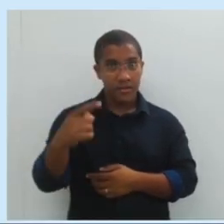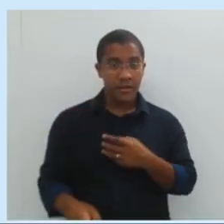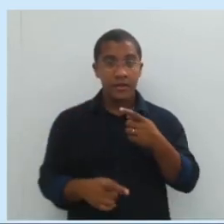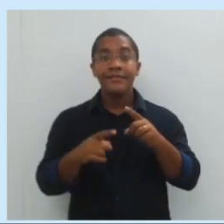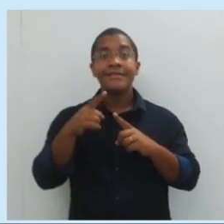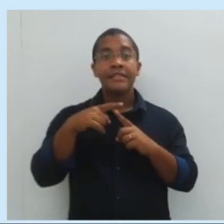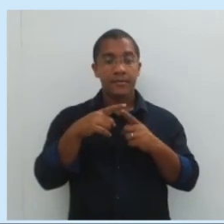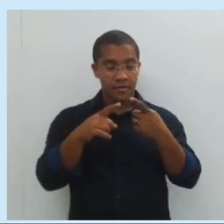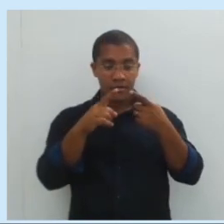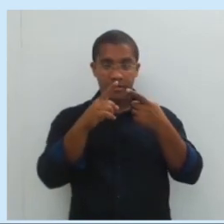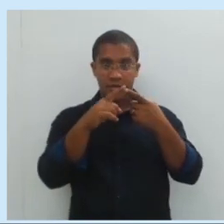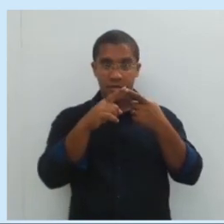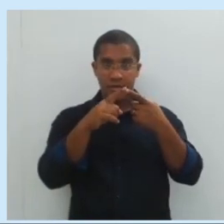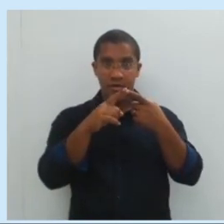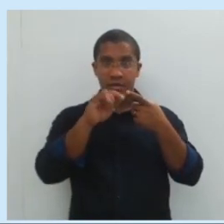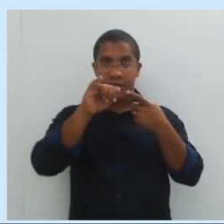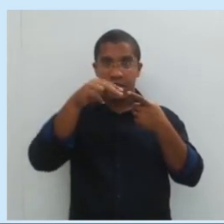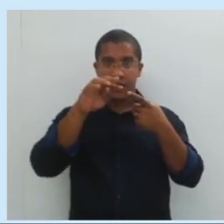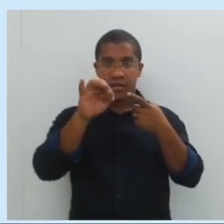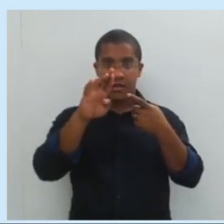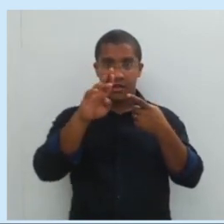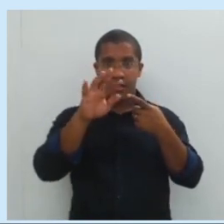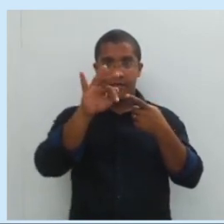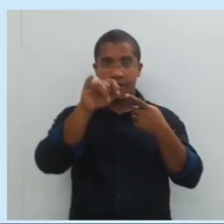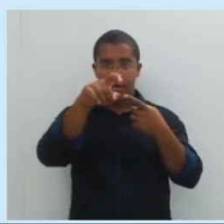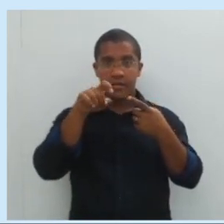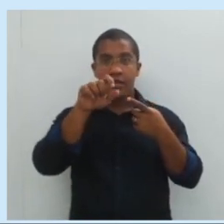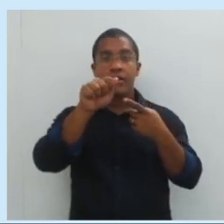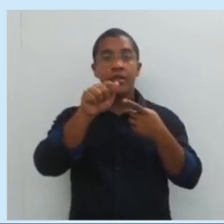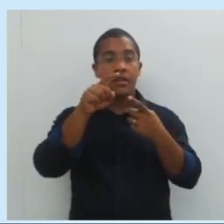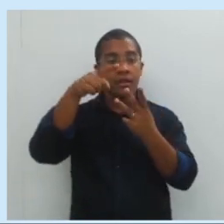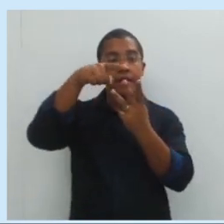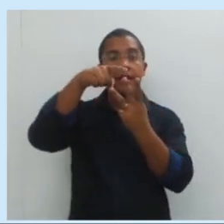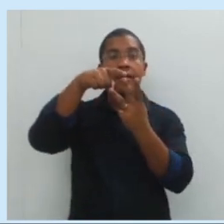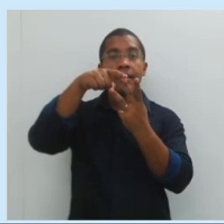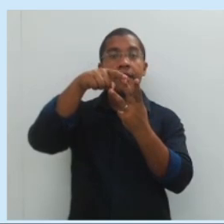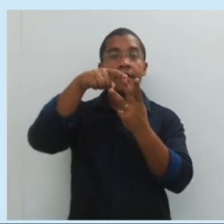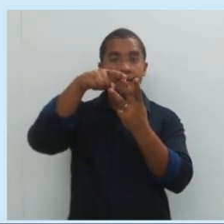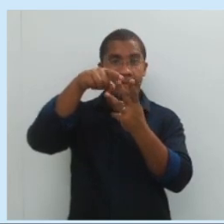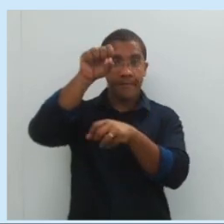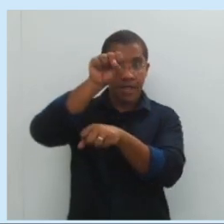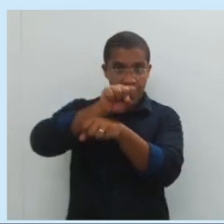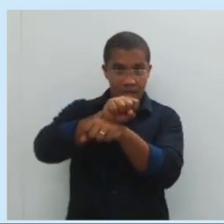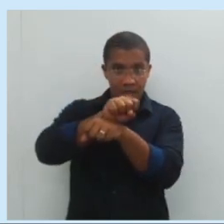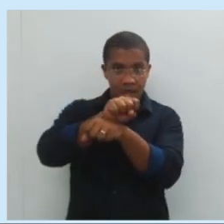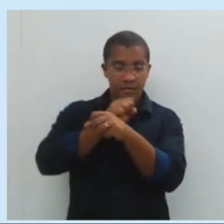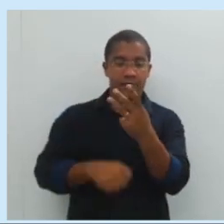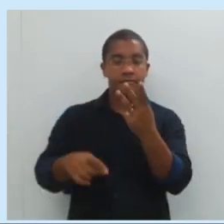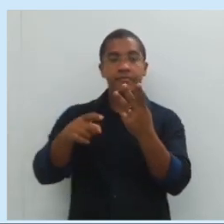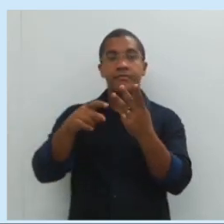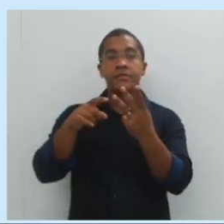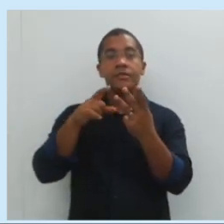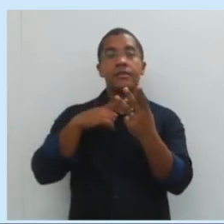alavanca. Inter fixa, quando o ponto de apoio for no meio. Inter